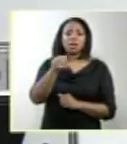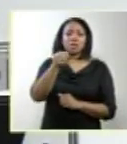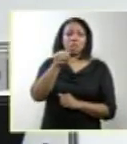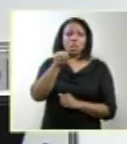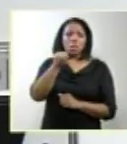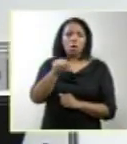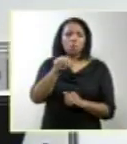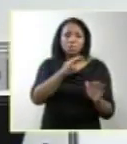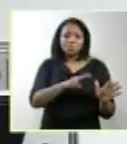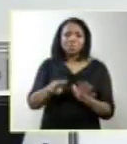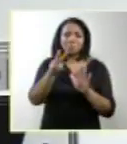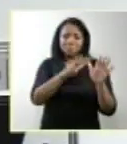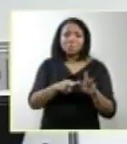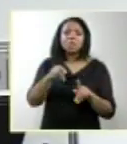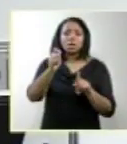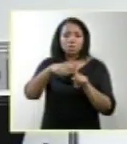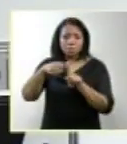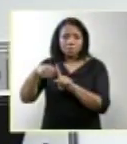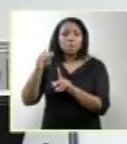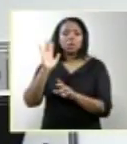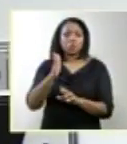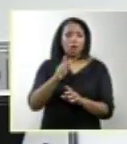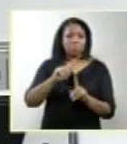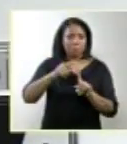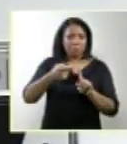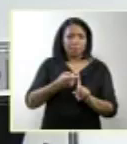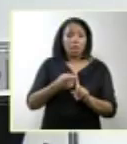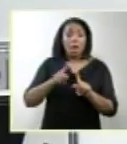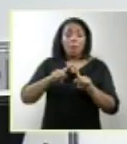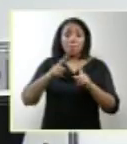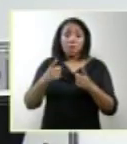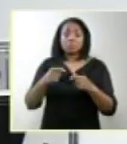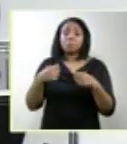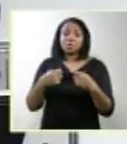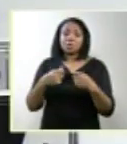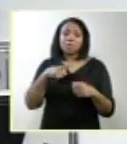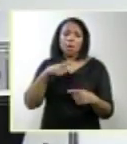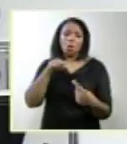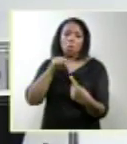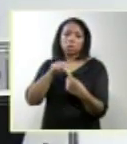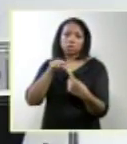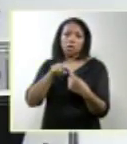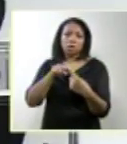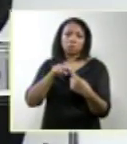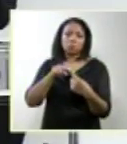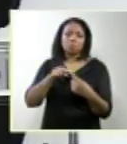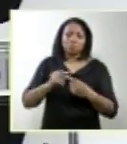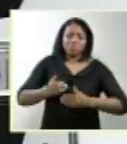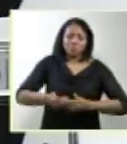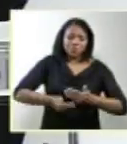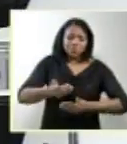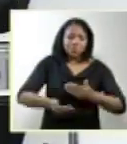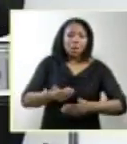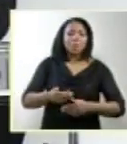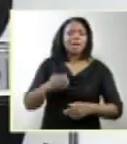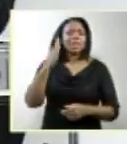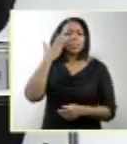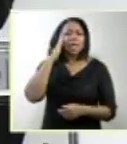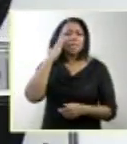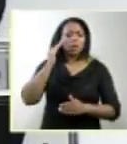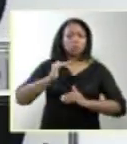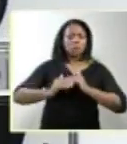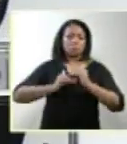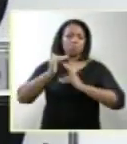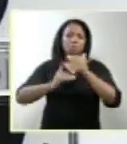certa segurança, porque precisaria ter uma familiaridade com o processo de embriológico, de entender o desenvolvimento